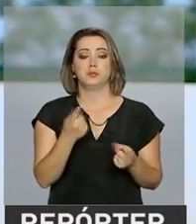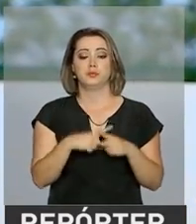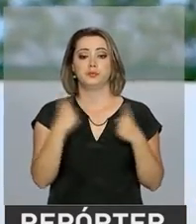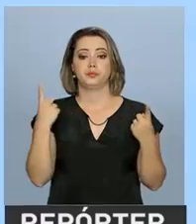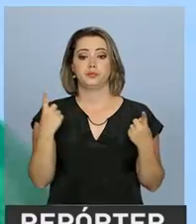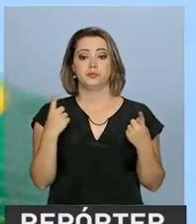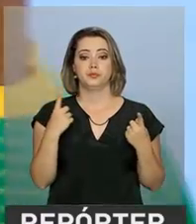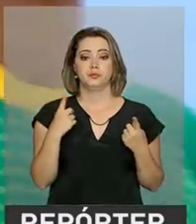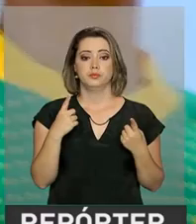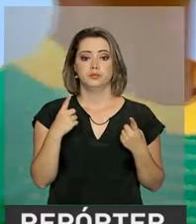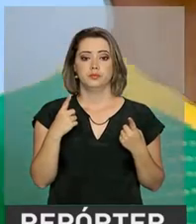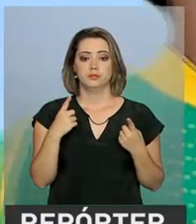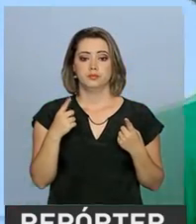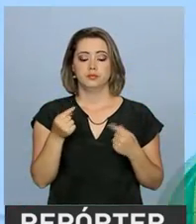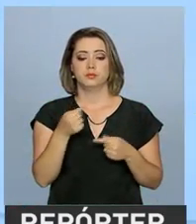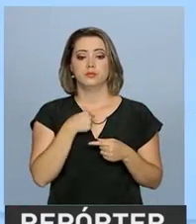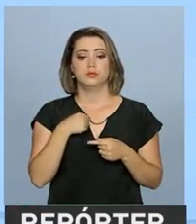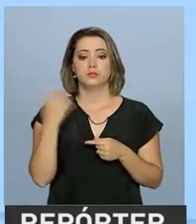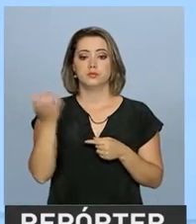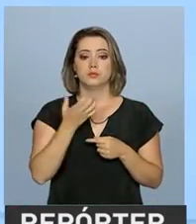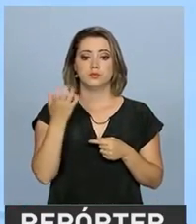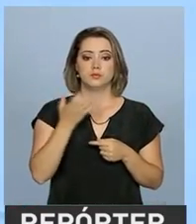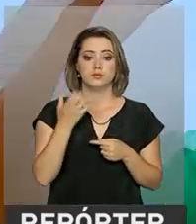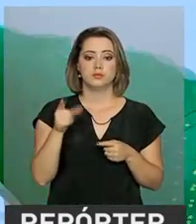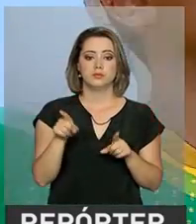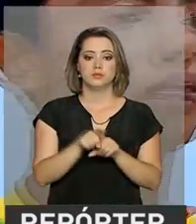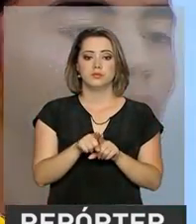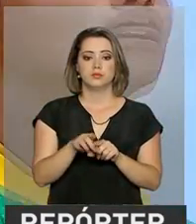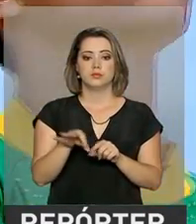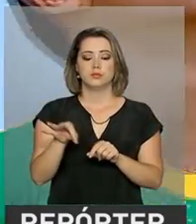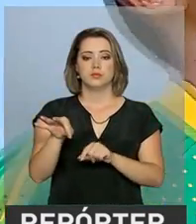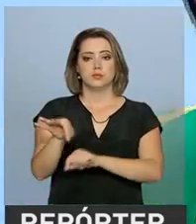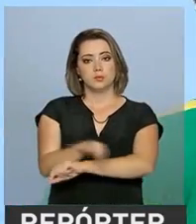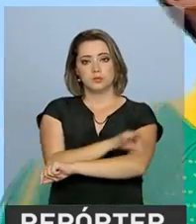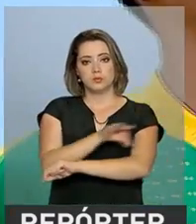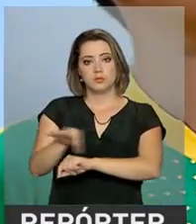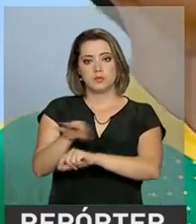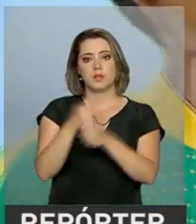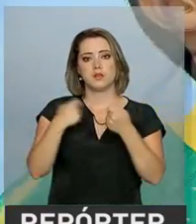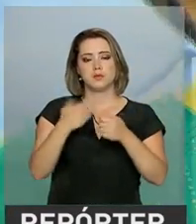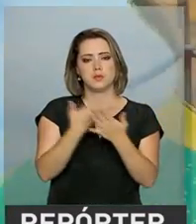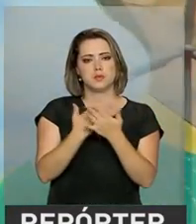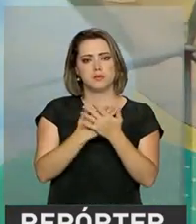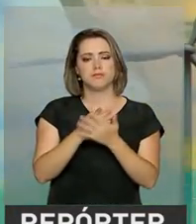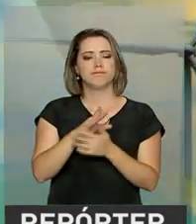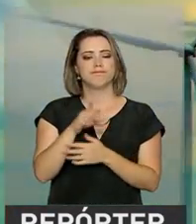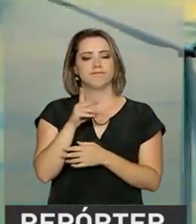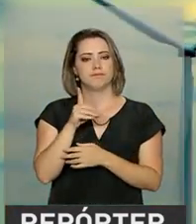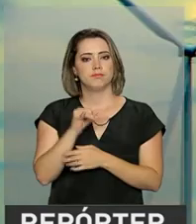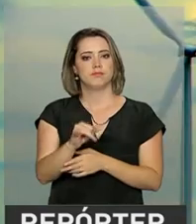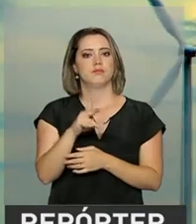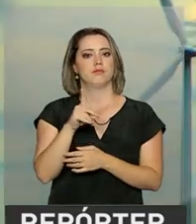eu quero me formar em arquitetura. Só que tem que estudar. Se Deus quiser, dá certo.